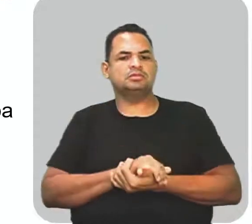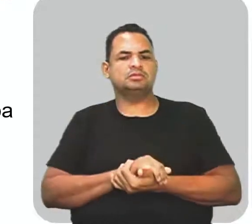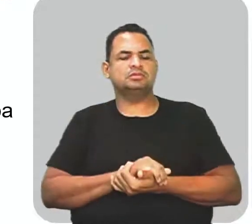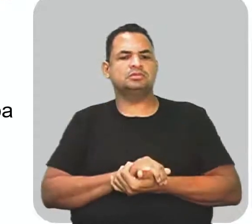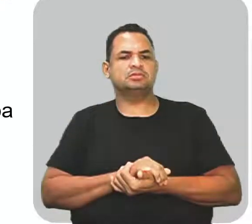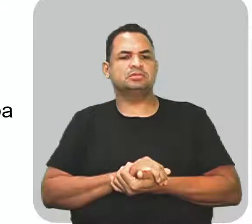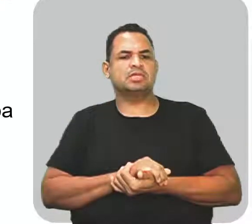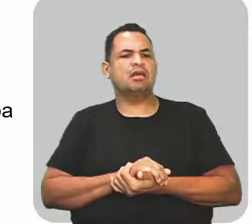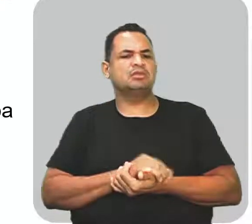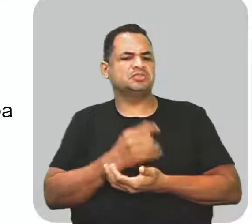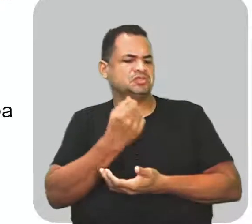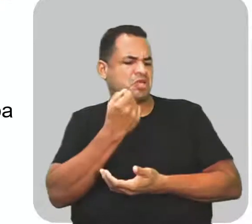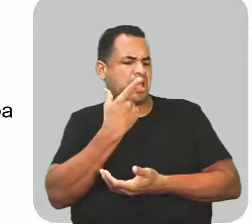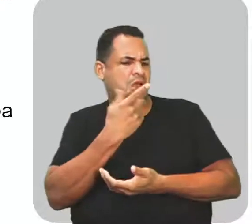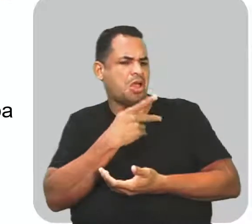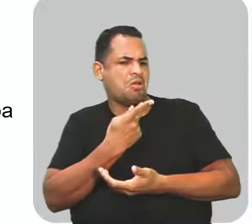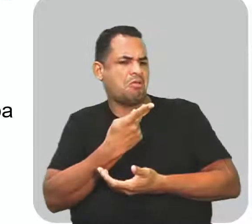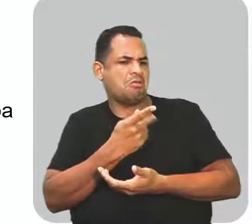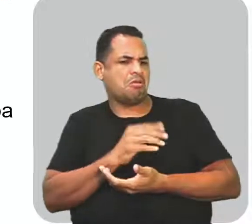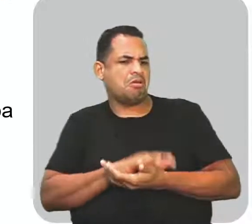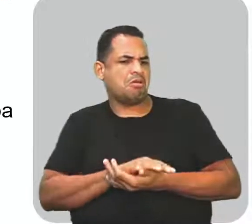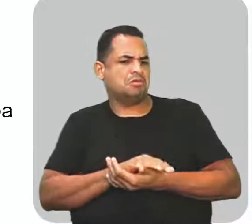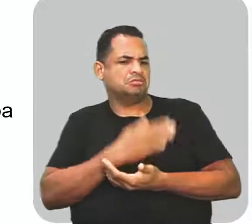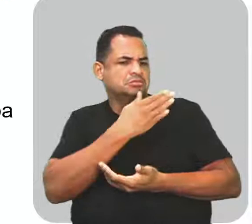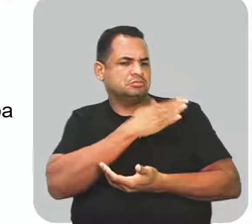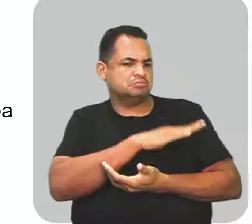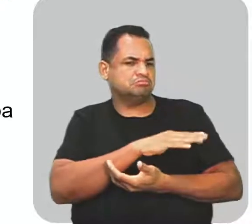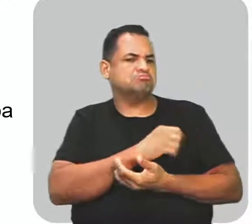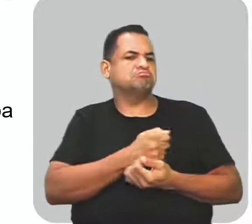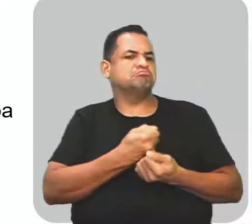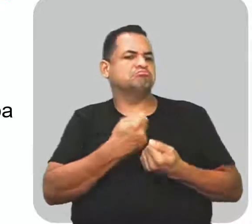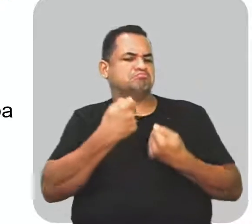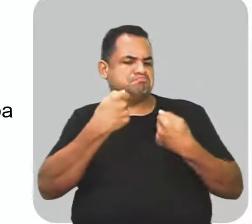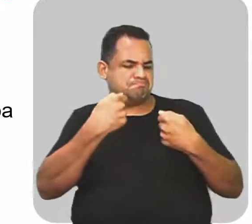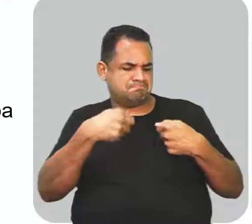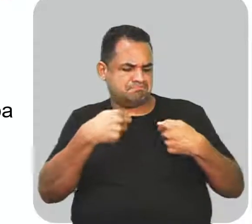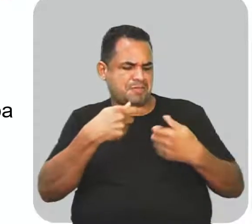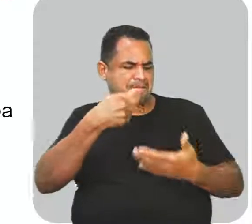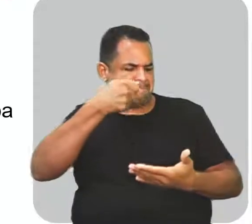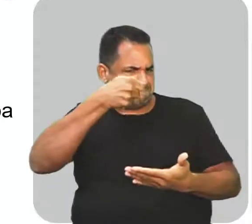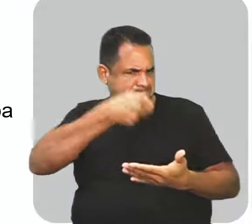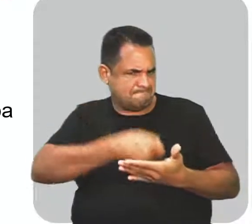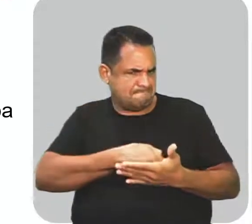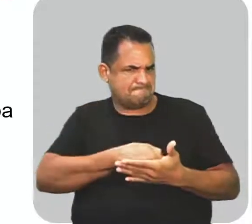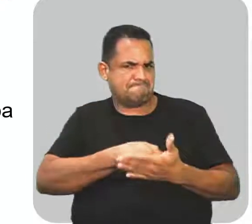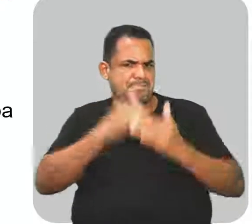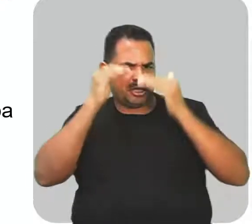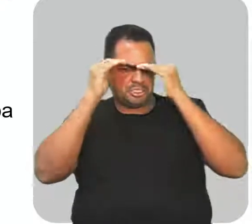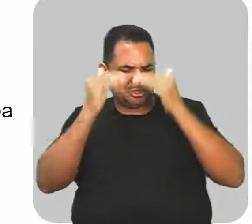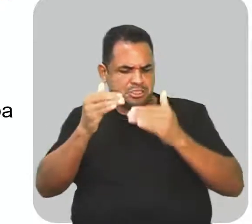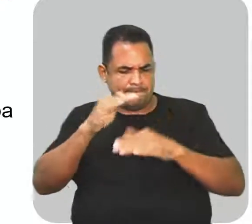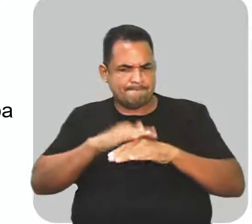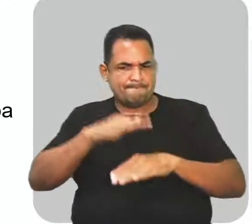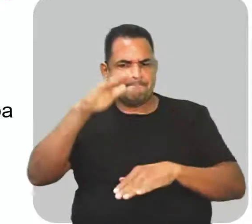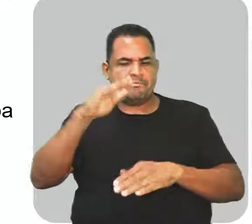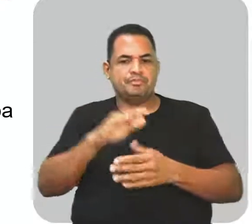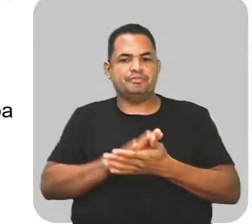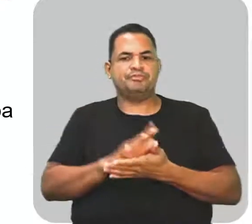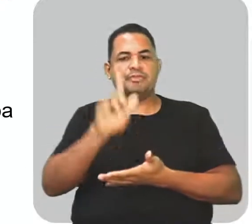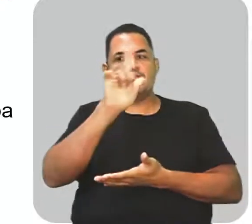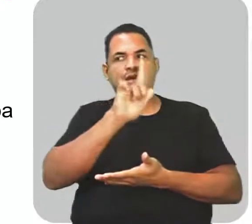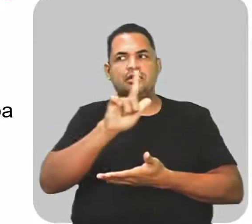soa tão estranho. As crianças devem, né? Obedecer mais. Mas é literário. E aí está